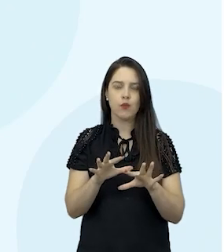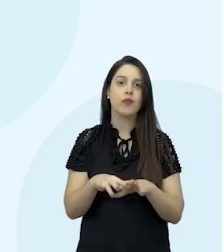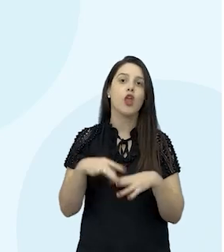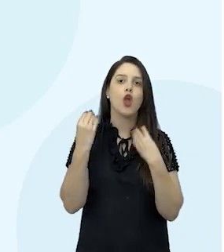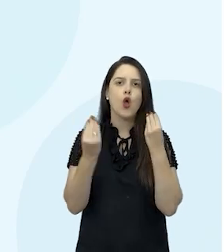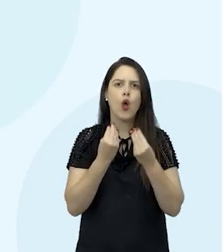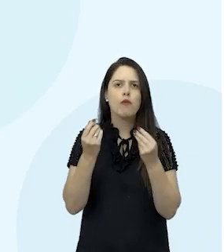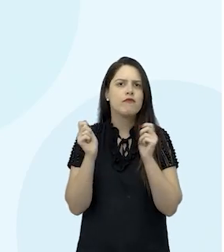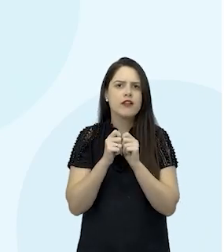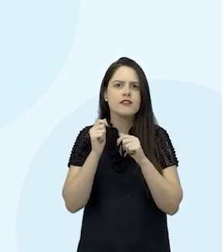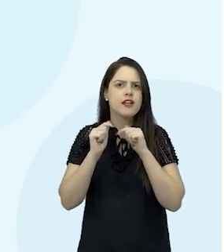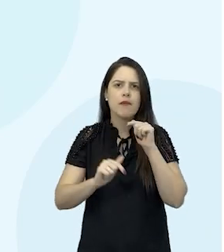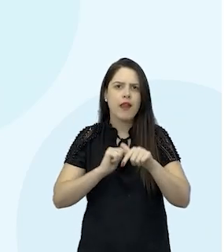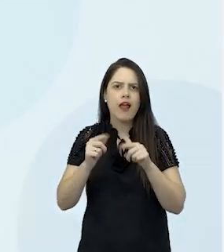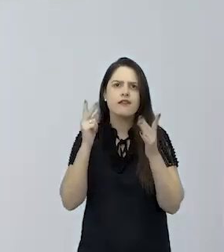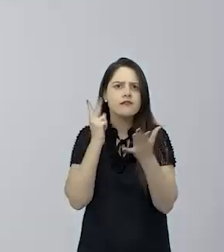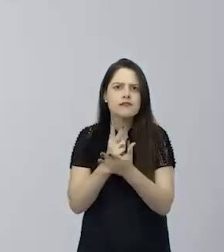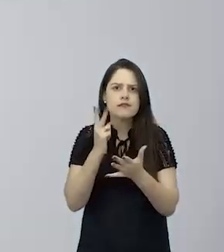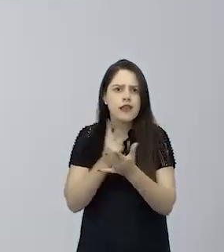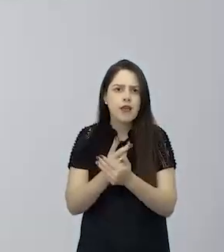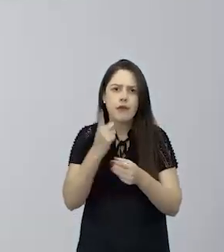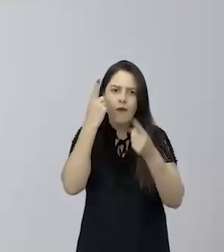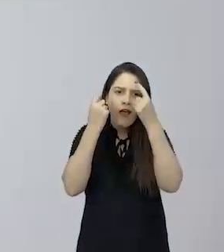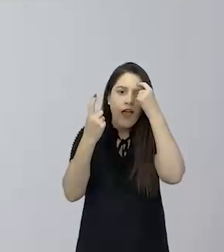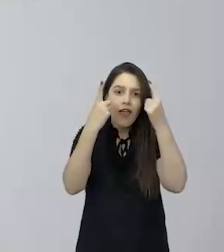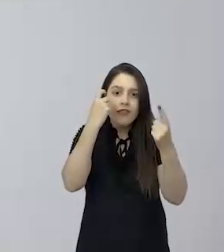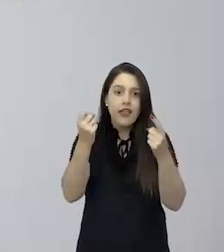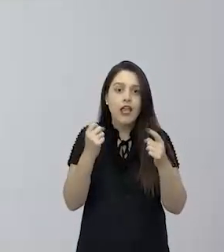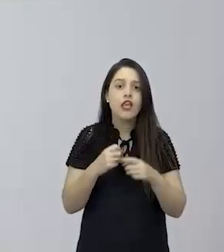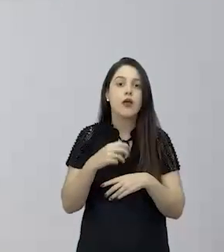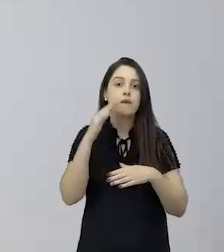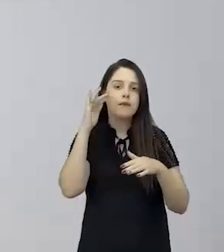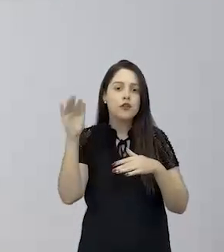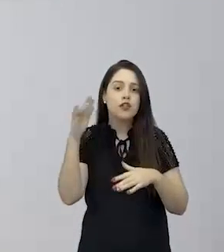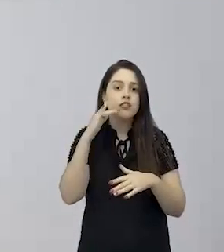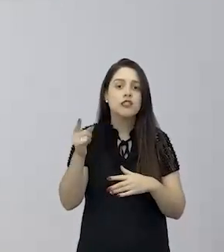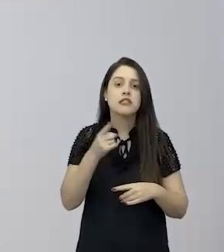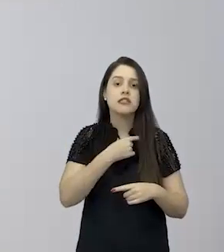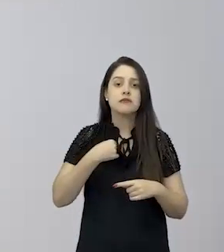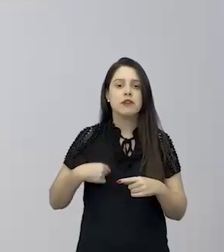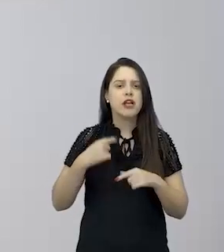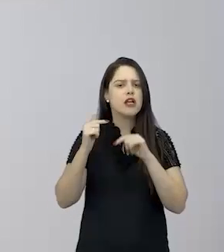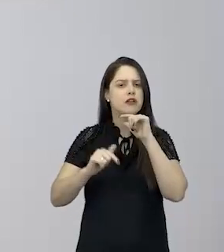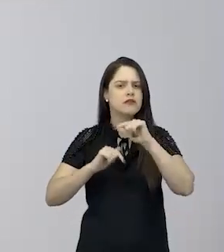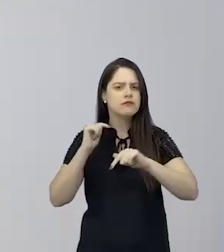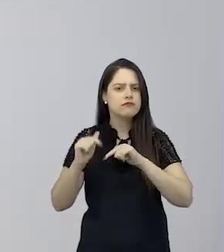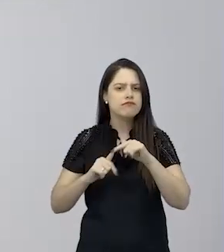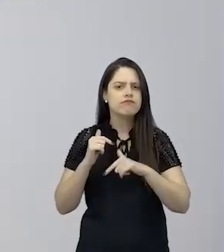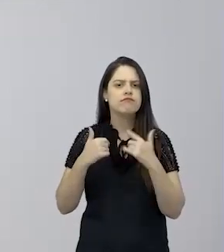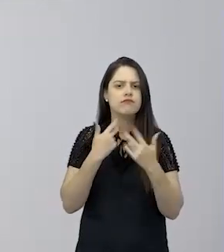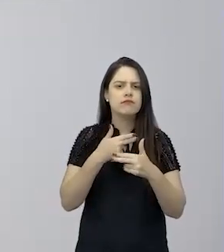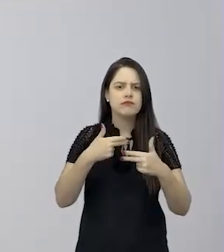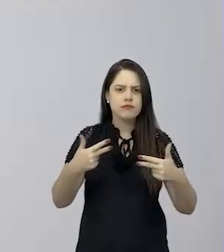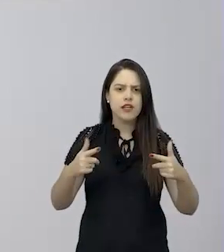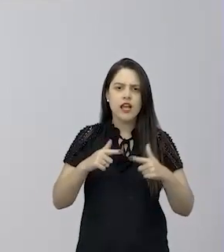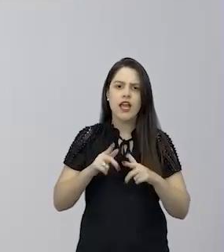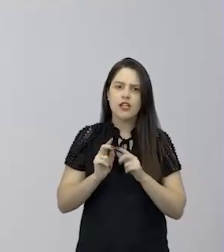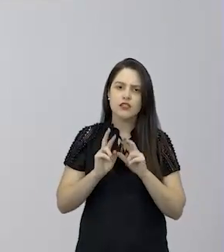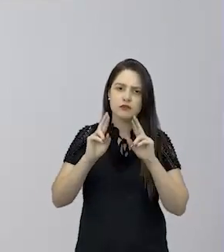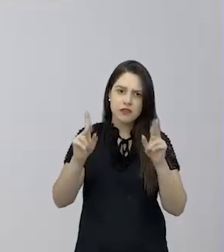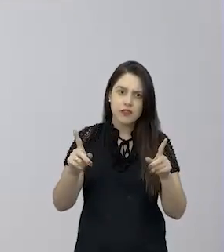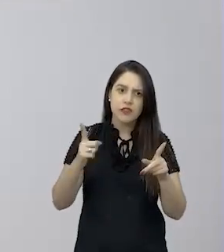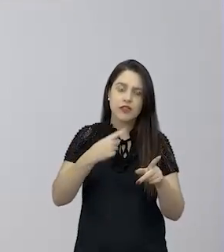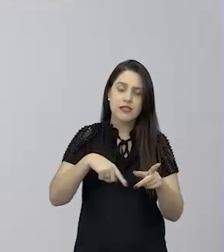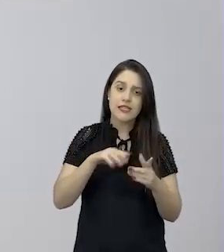como nós estamos trabalhando sempre com a ideia de metodologias ativas e trabalhar na TV é diferente de trabalhar na